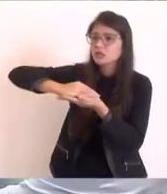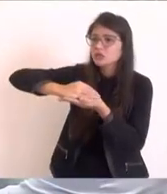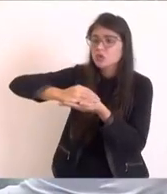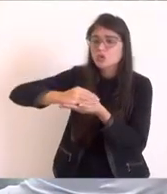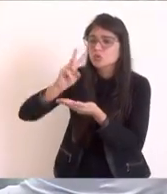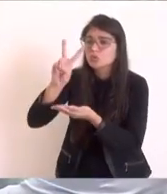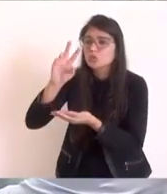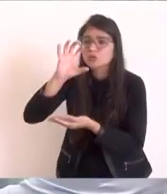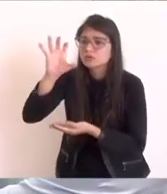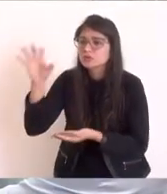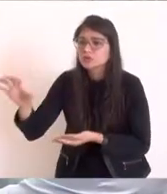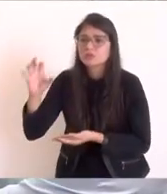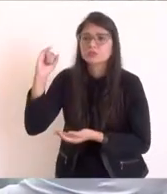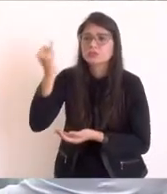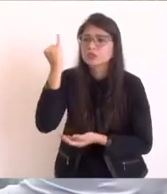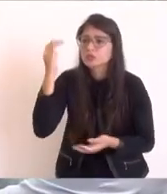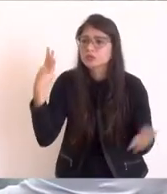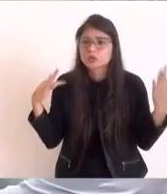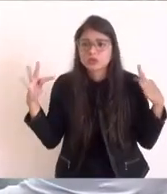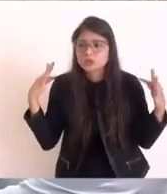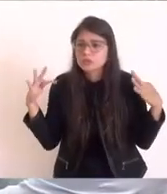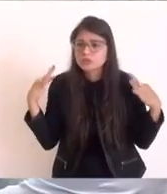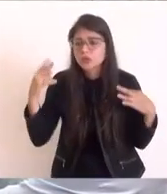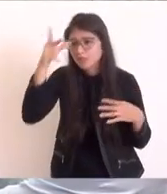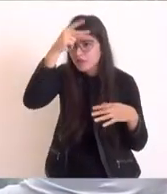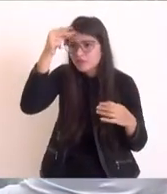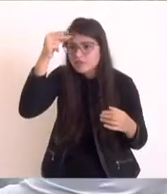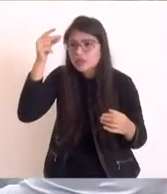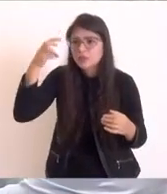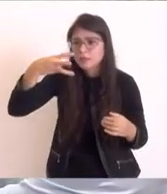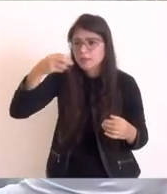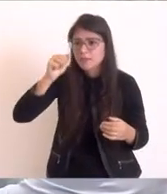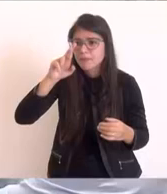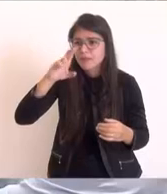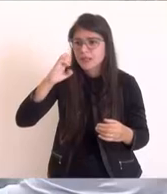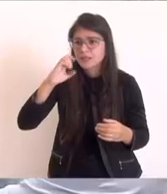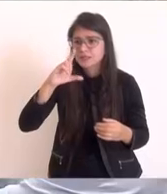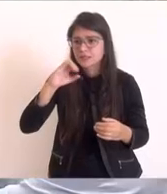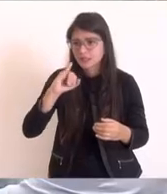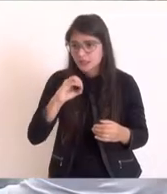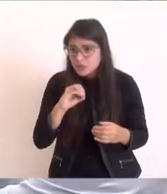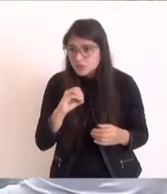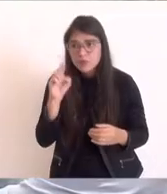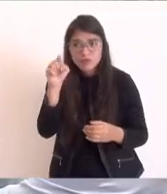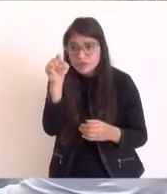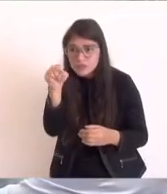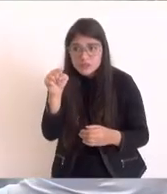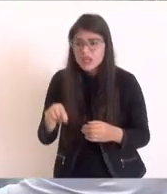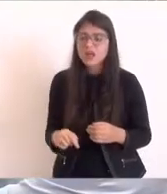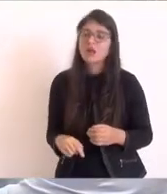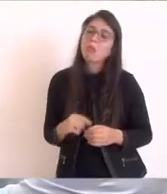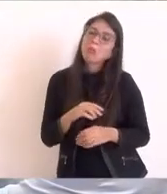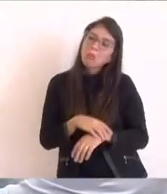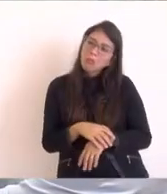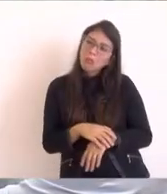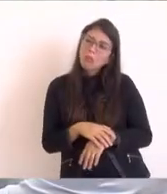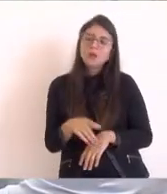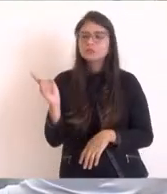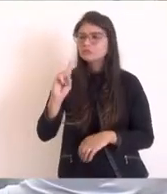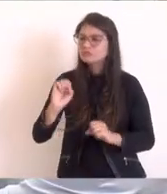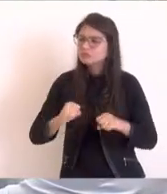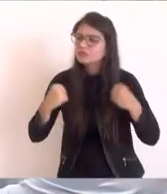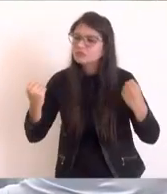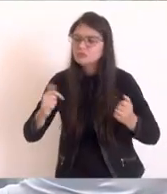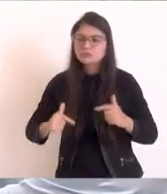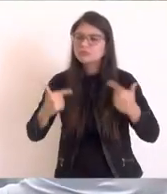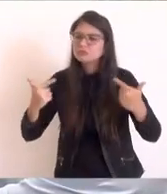regiões turísticas. Prefeito Marcelino, se o senhor não tivesse saído da sua zona de conforto e colocado iluminação na RJ,